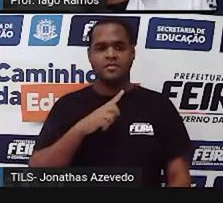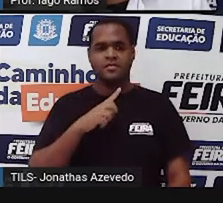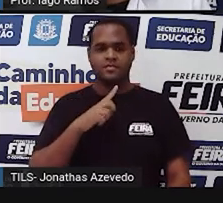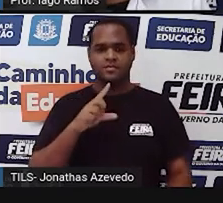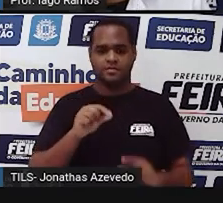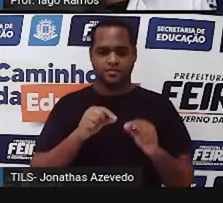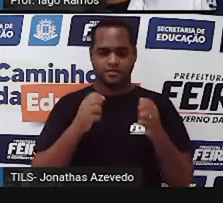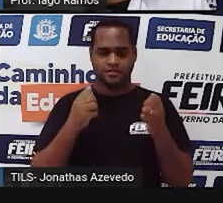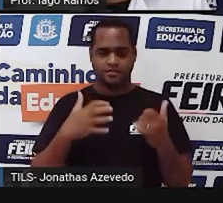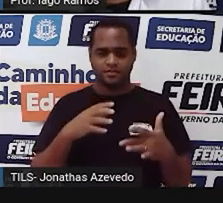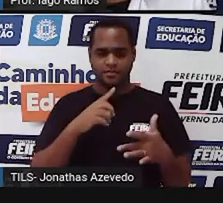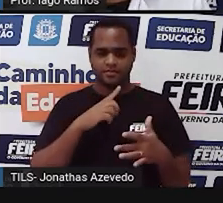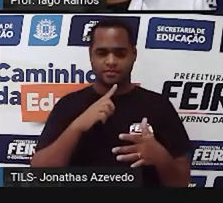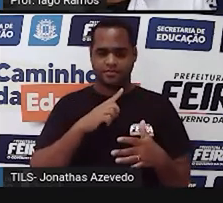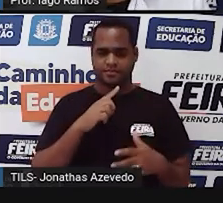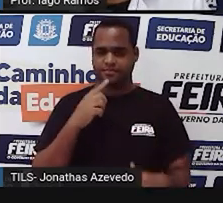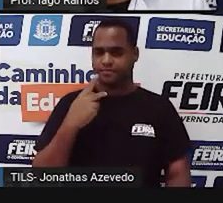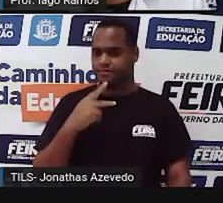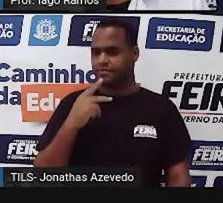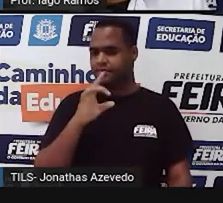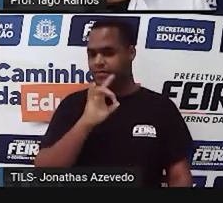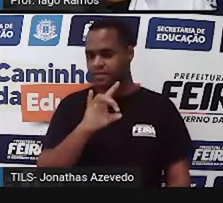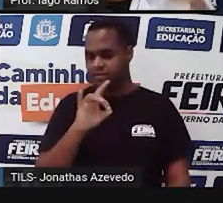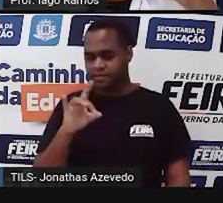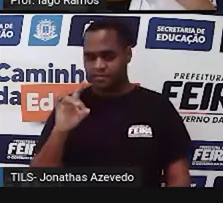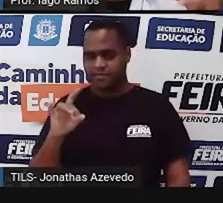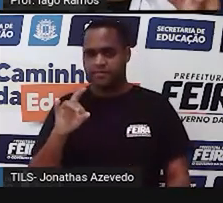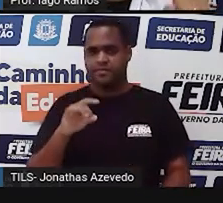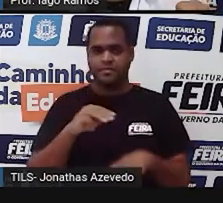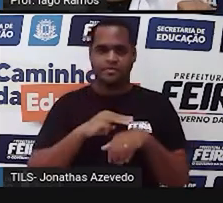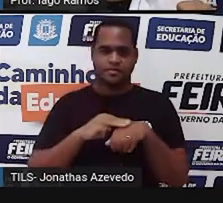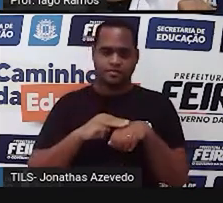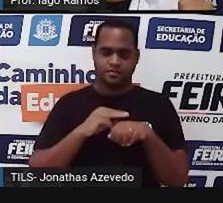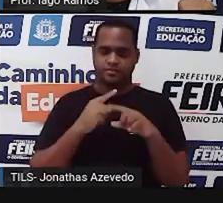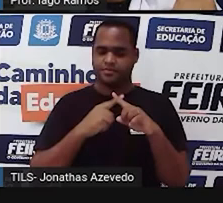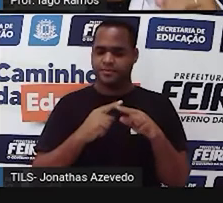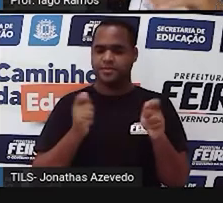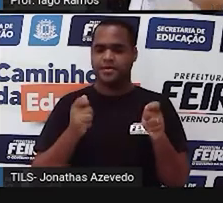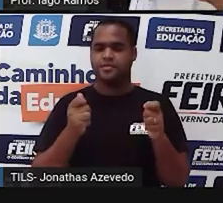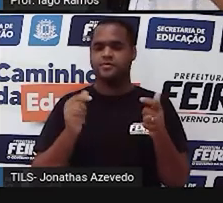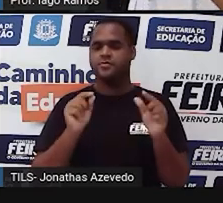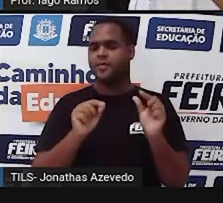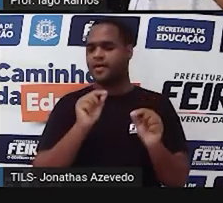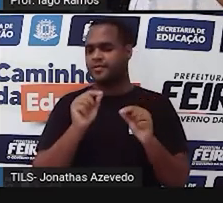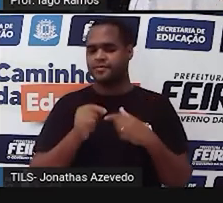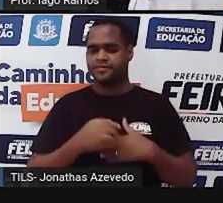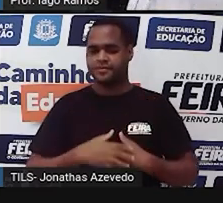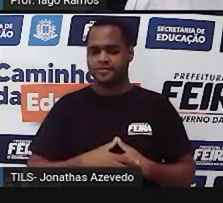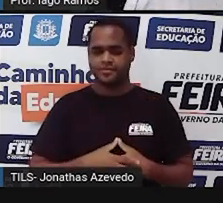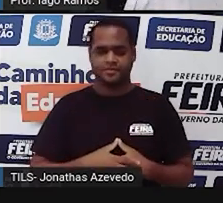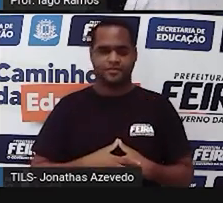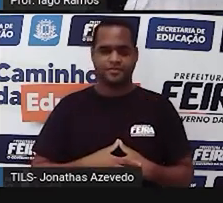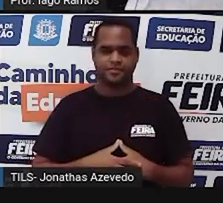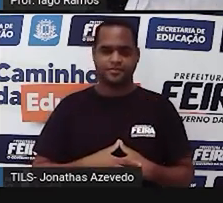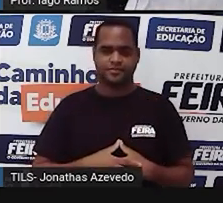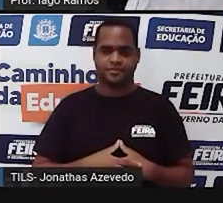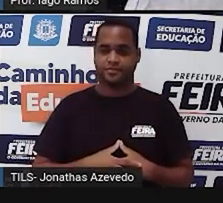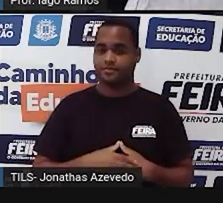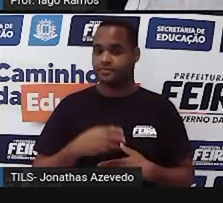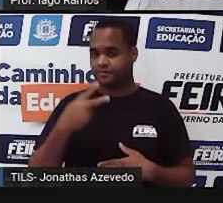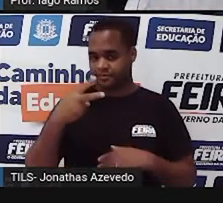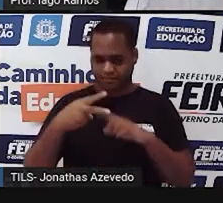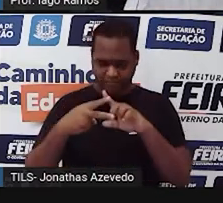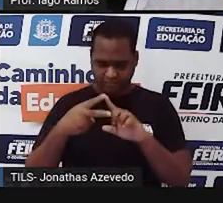cada caixinha marrom com o X? Bora pensar? Bora investigar? Os dois pratos estão equilibrados.